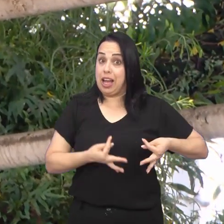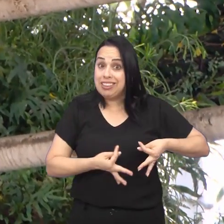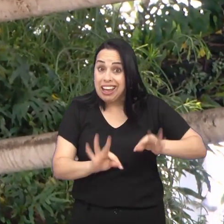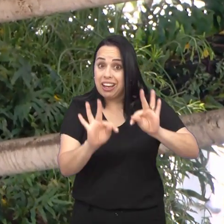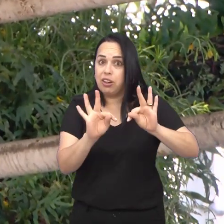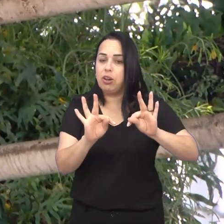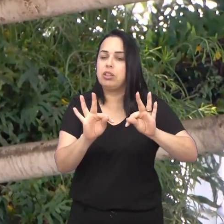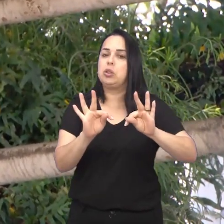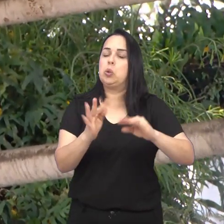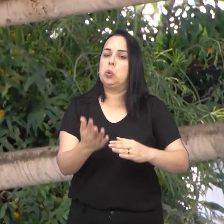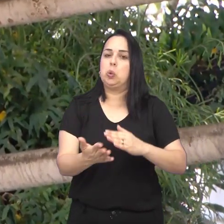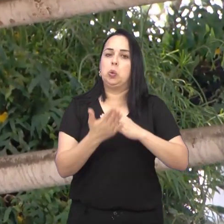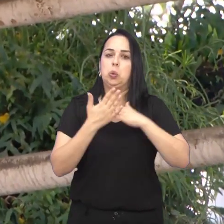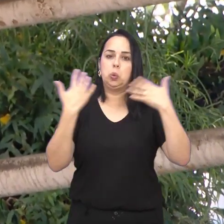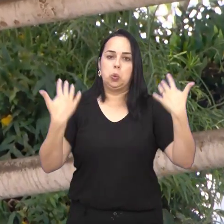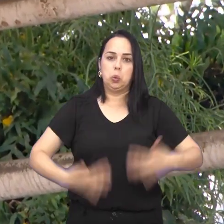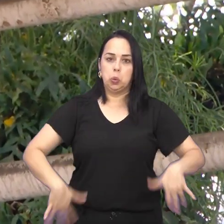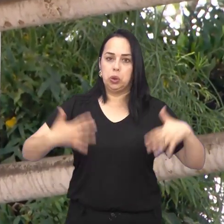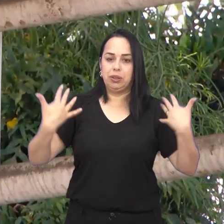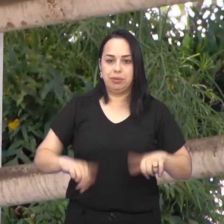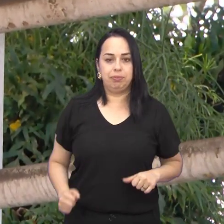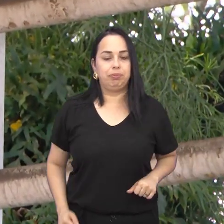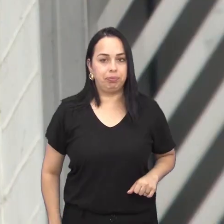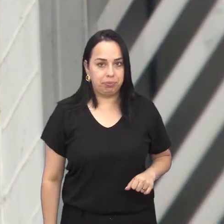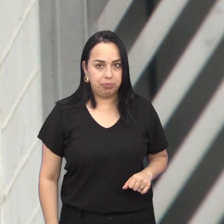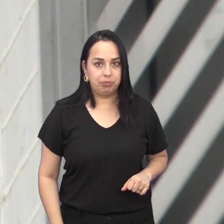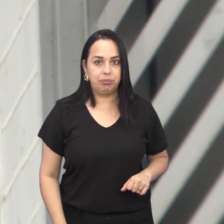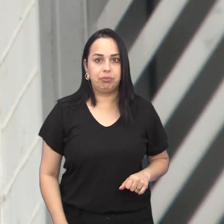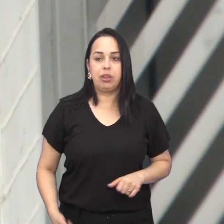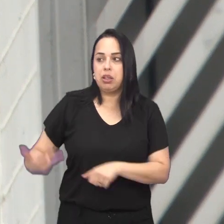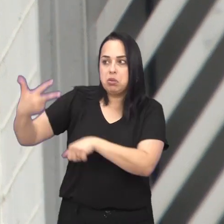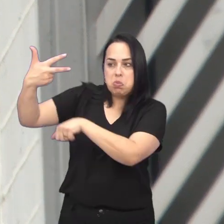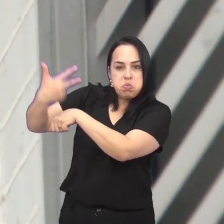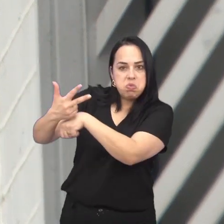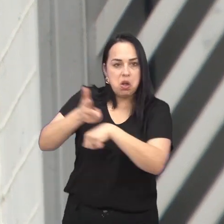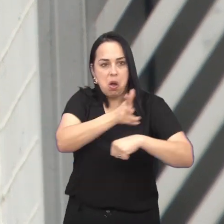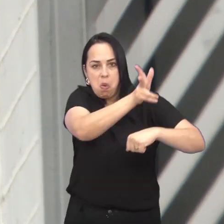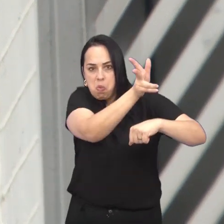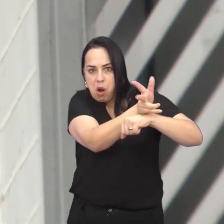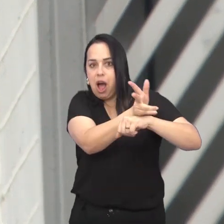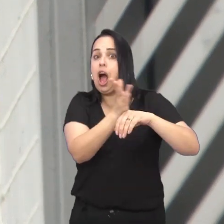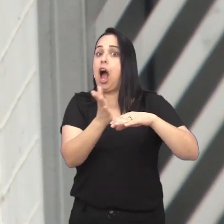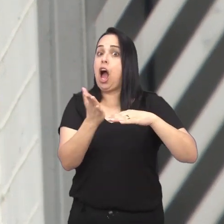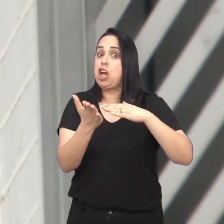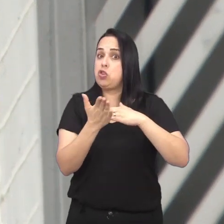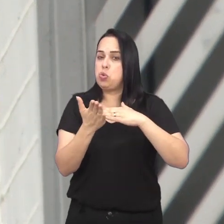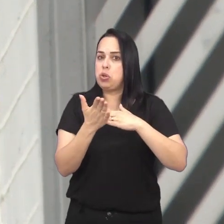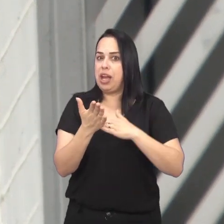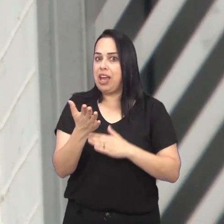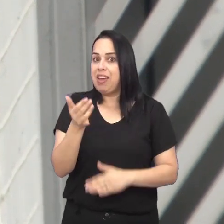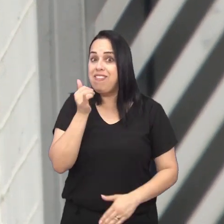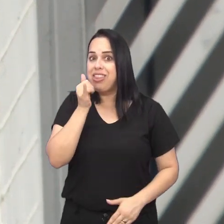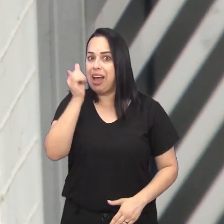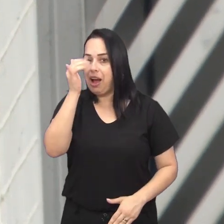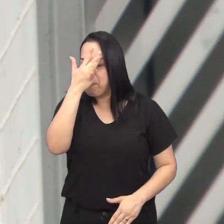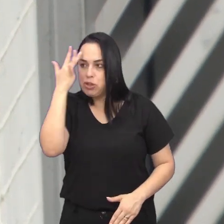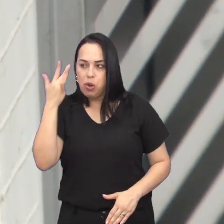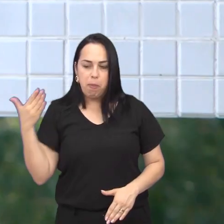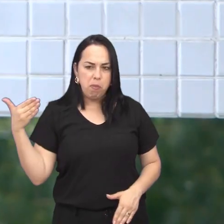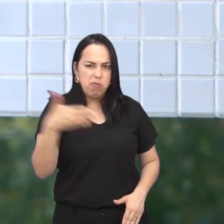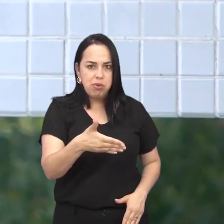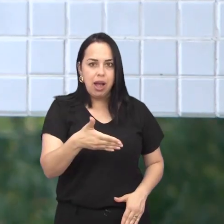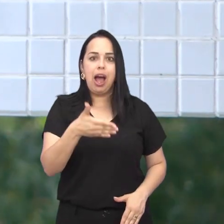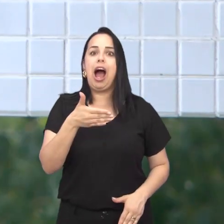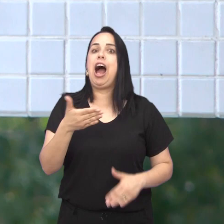também tem sido uma aliada da segurança. A instalação de câmeras ajudam a inibir ações criminosas